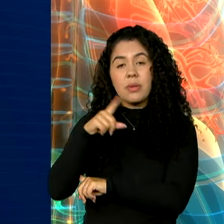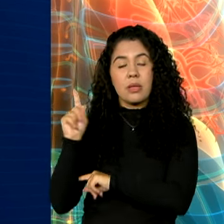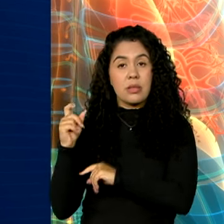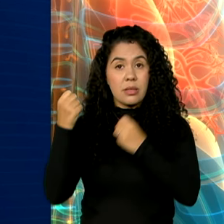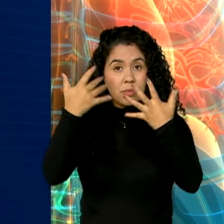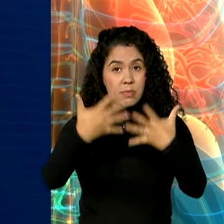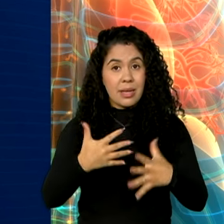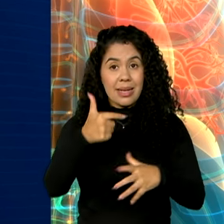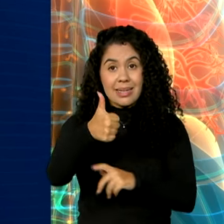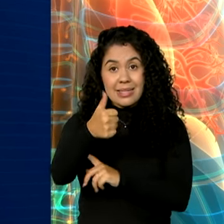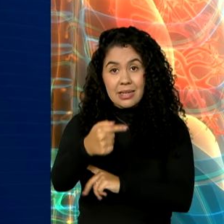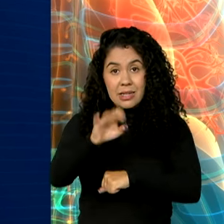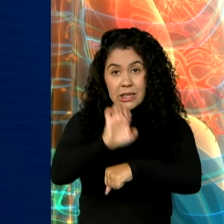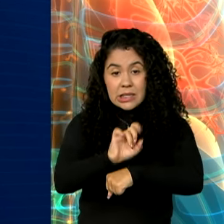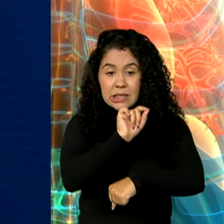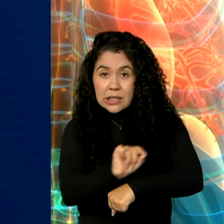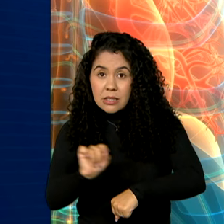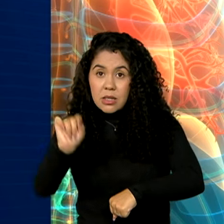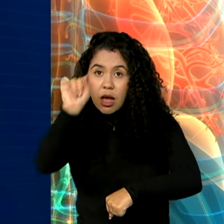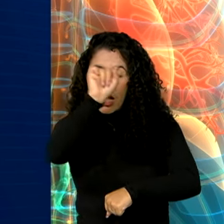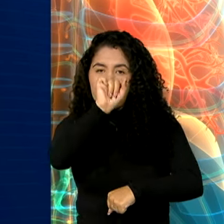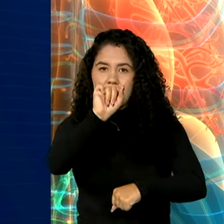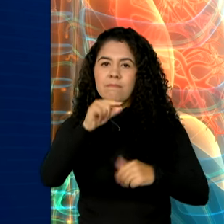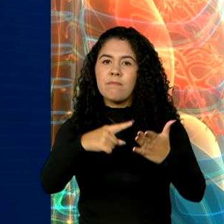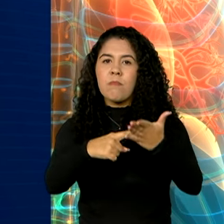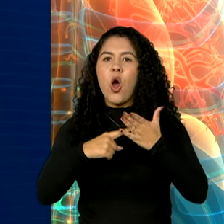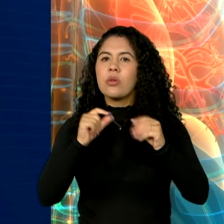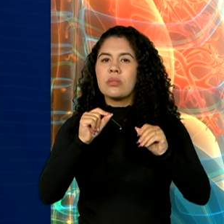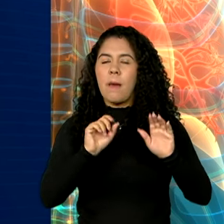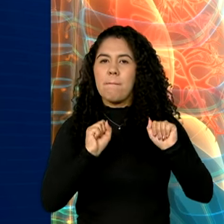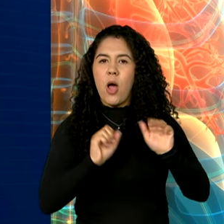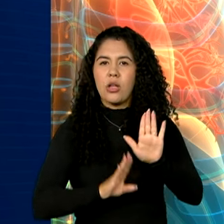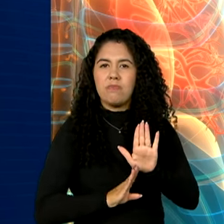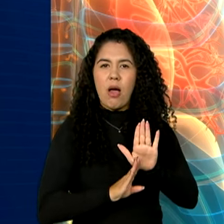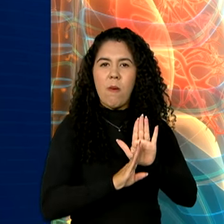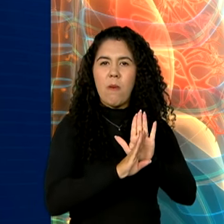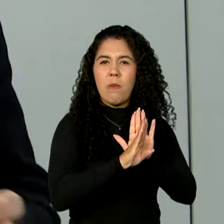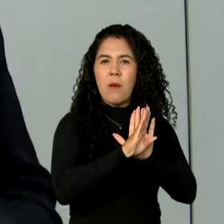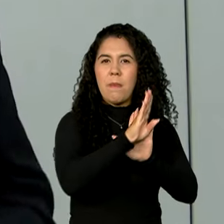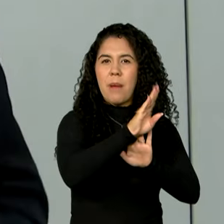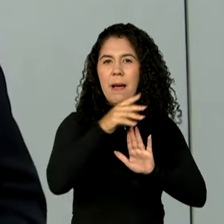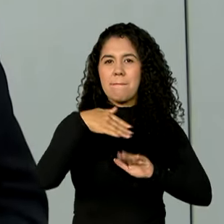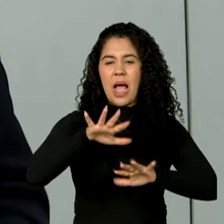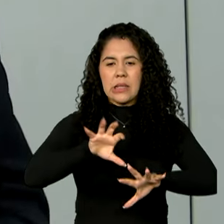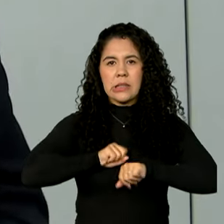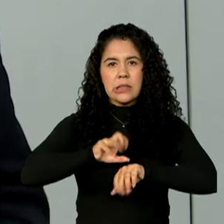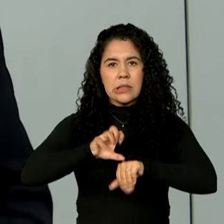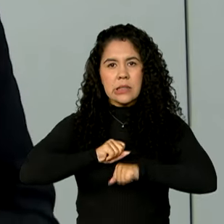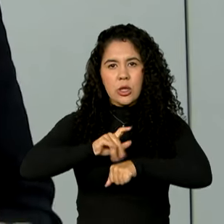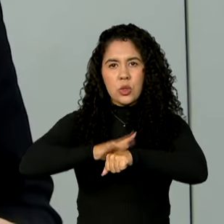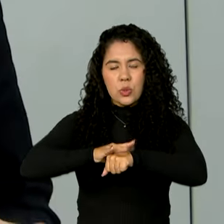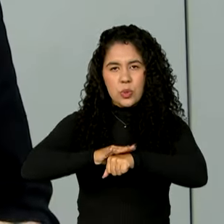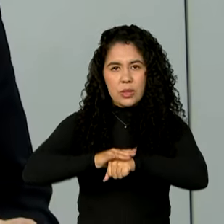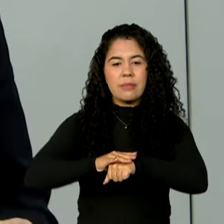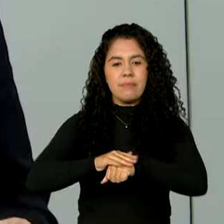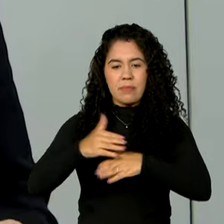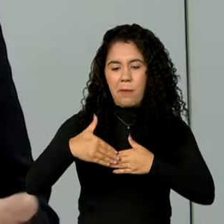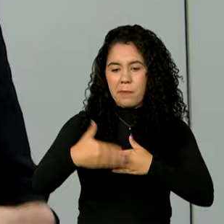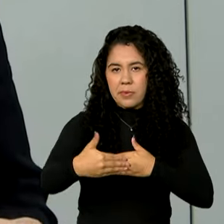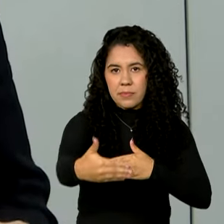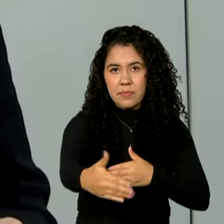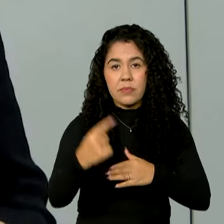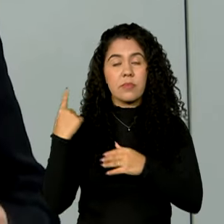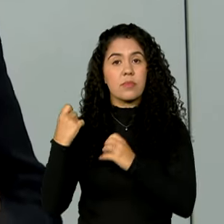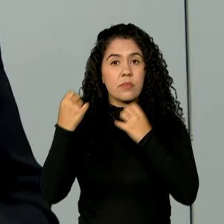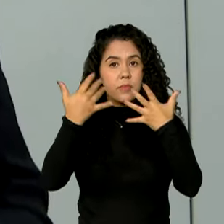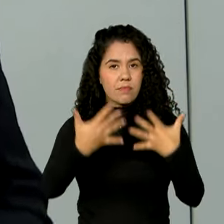17 estados apresentam tendência de alta dessa doença nos próximos meses. A gente observa que na ocorrência dessas doenças,